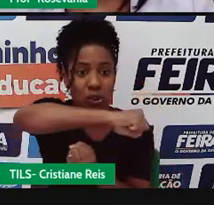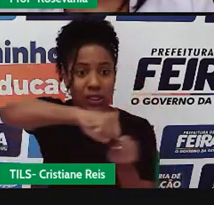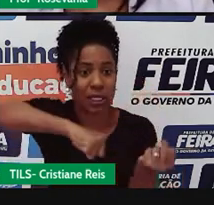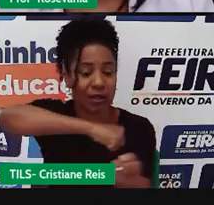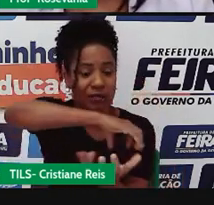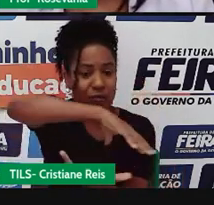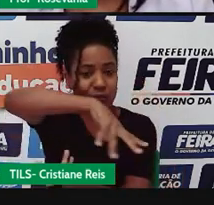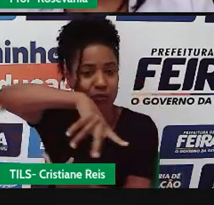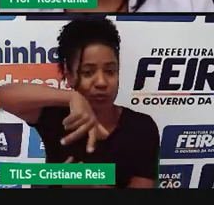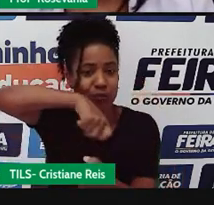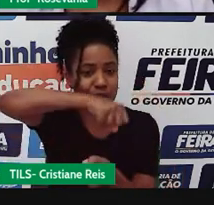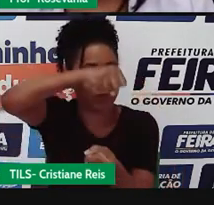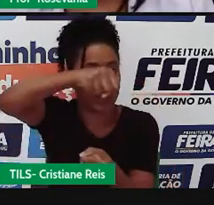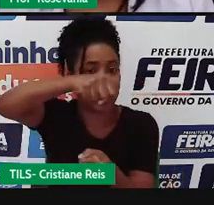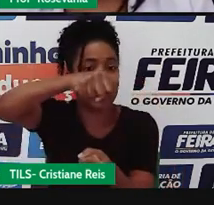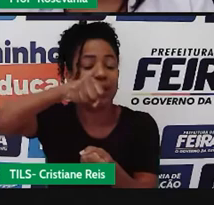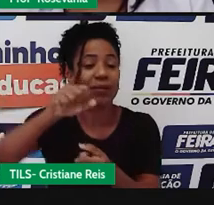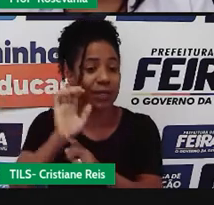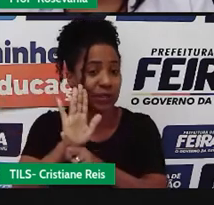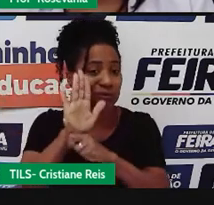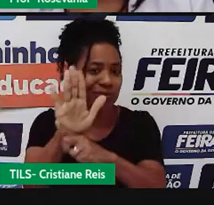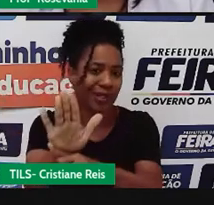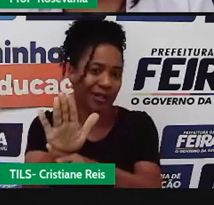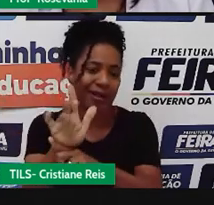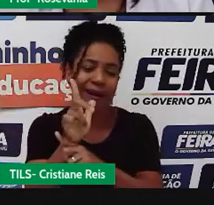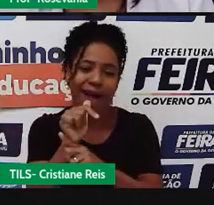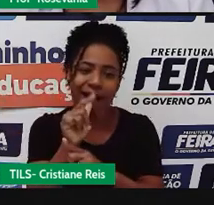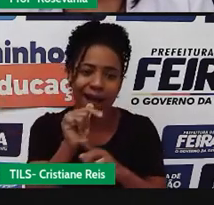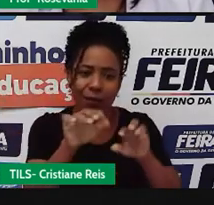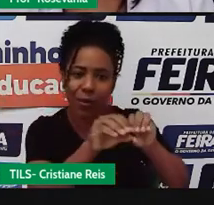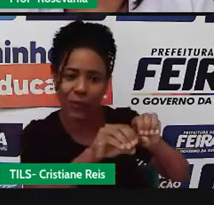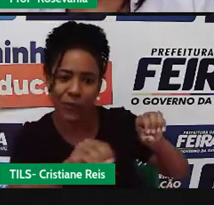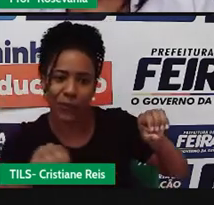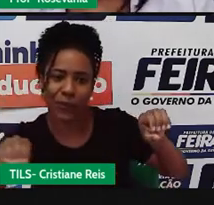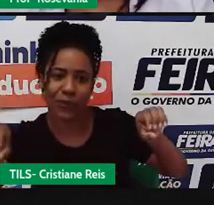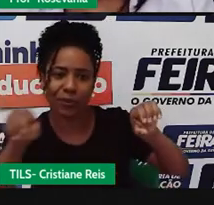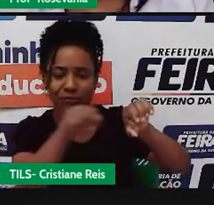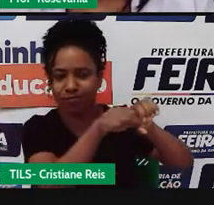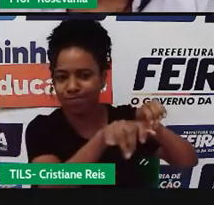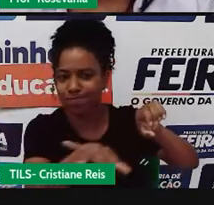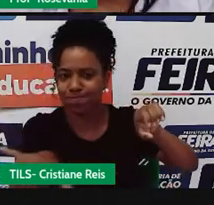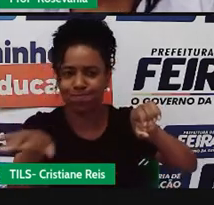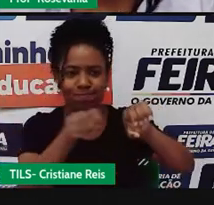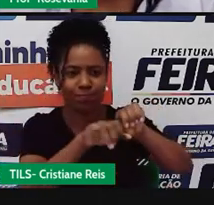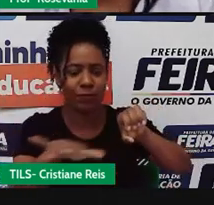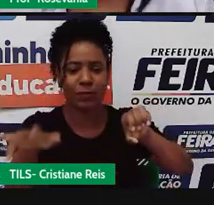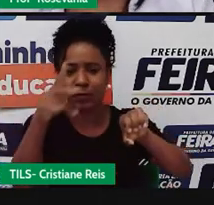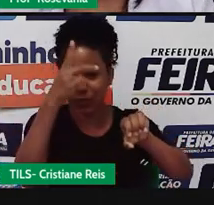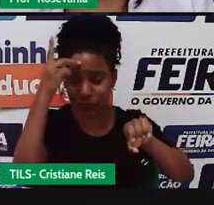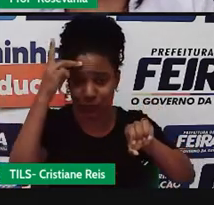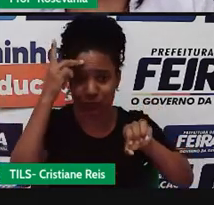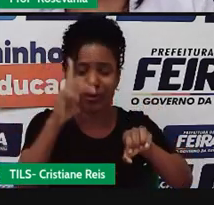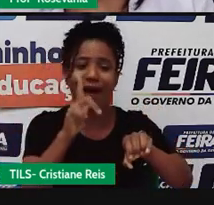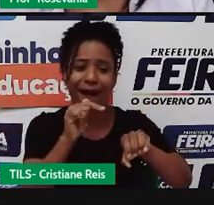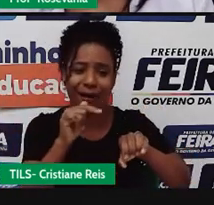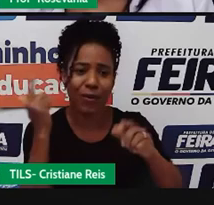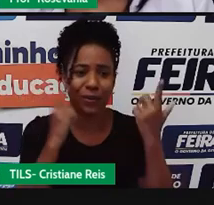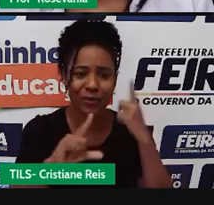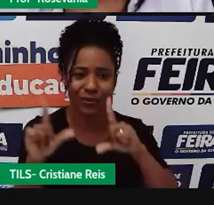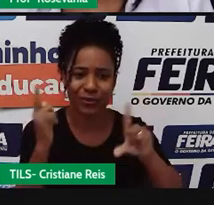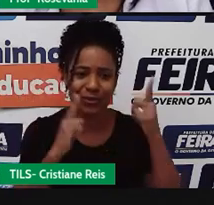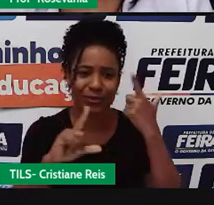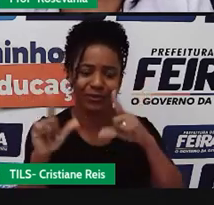essa água, né, que seja feita, né, canalização dessa água para as regiões em que não tem esse recurso.